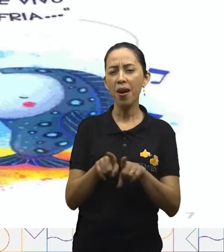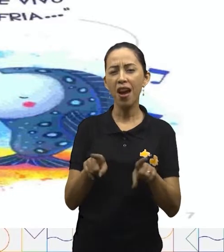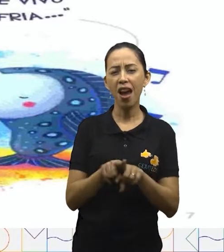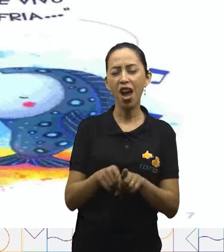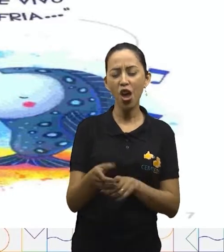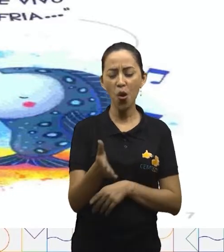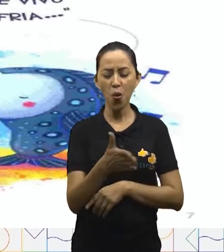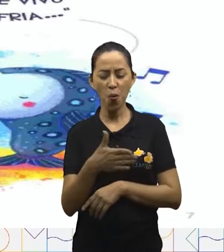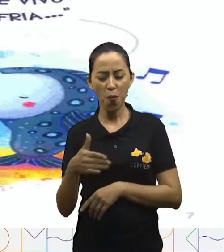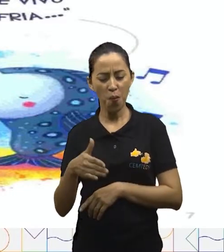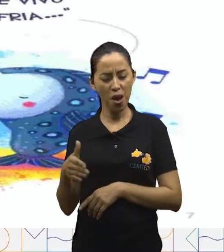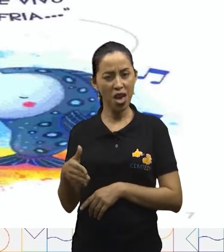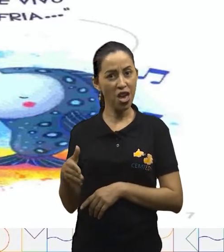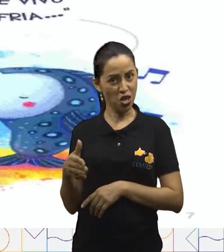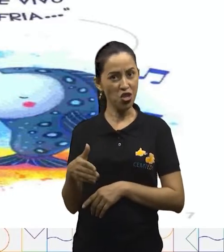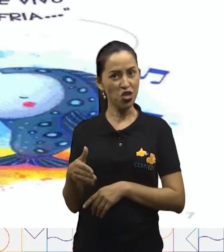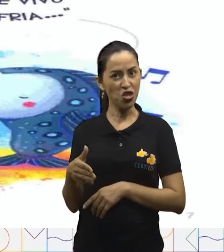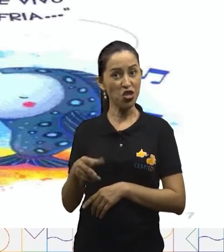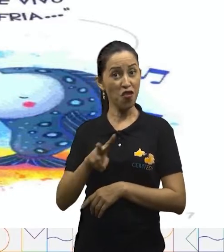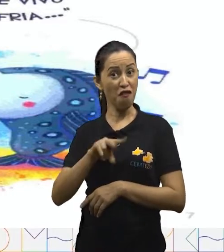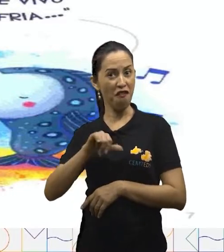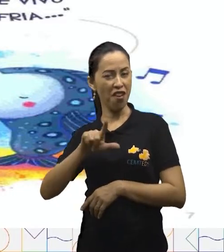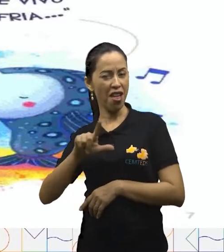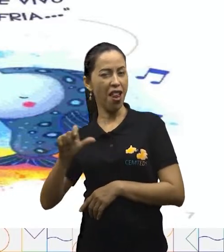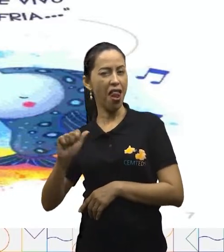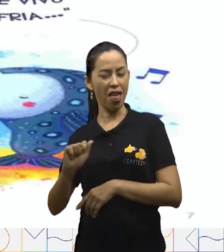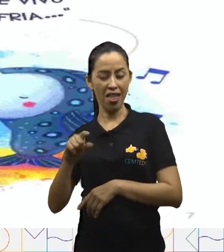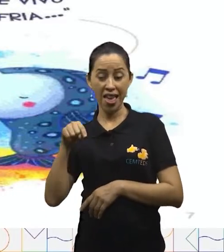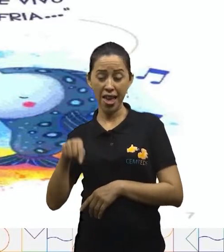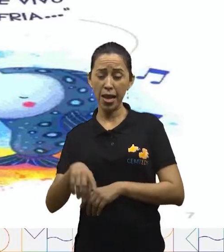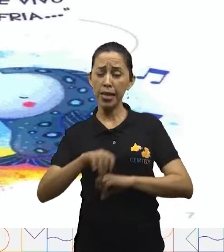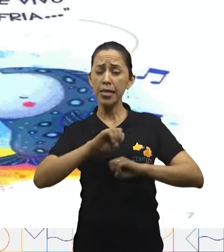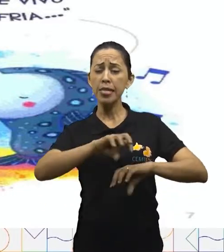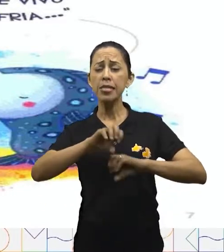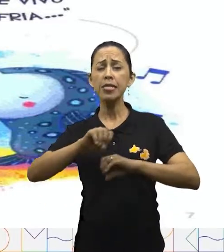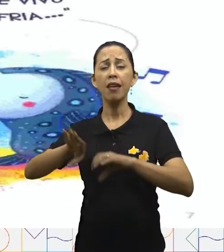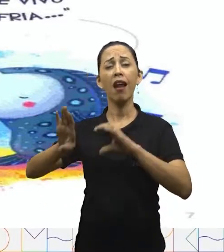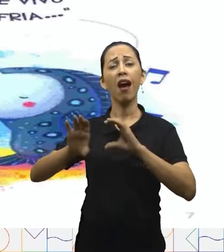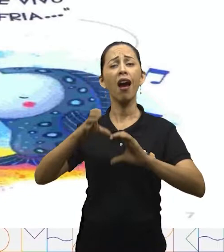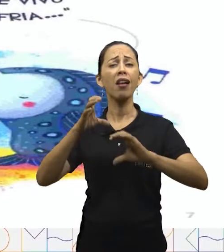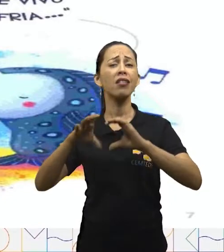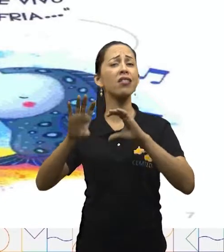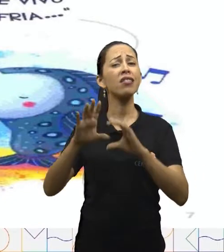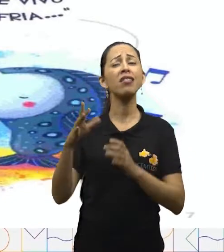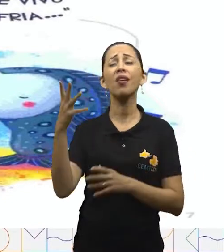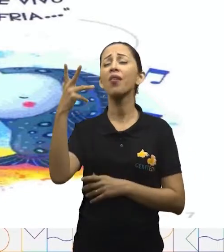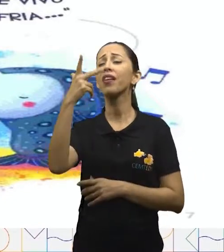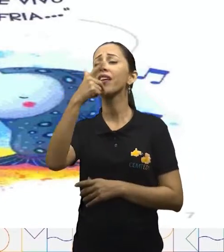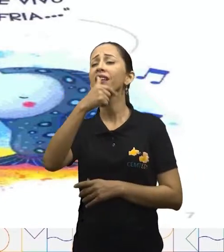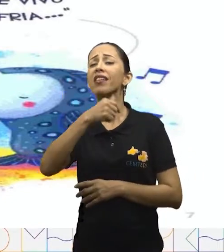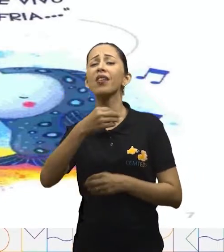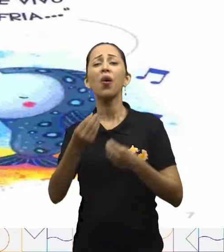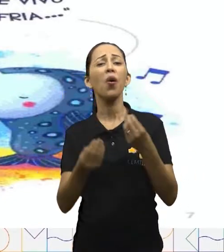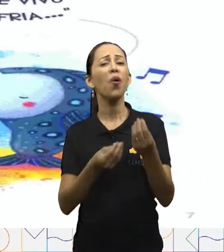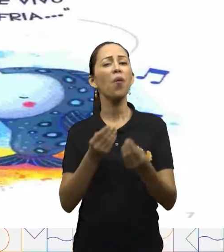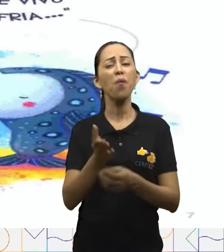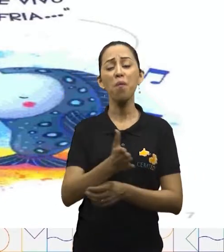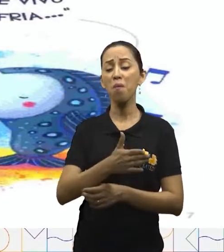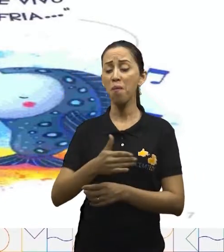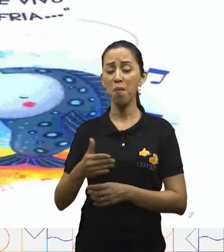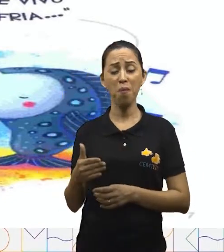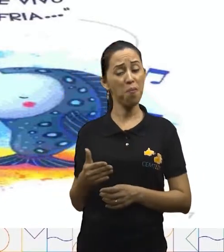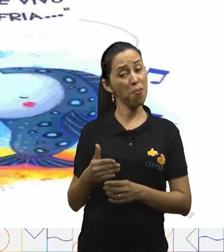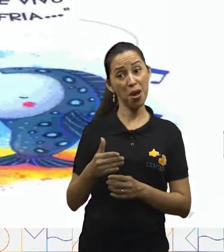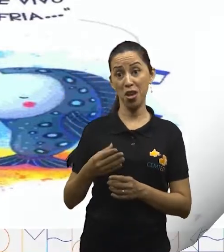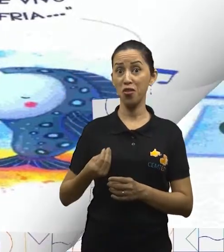ensina aos alunos lindas canções. Como pode o peixe vivo viver fora